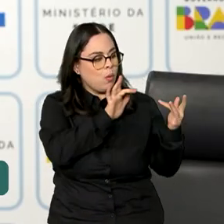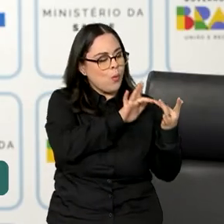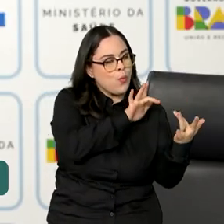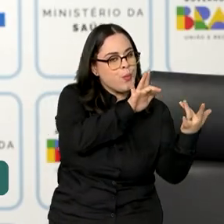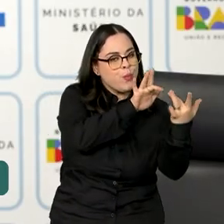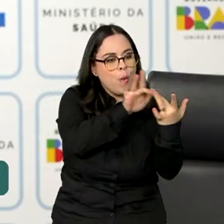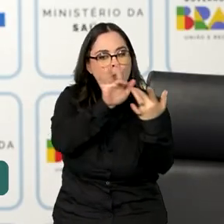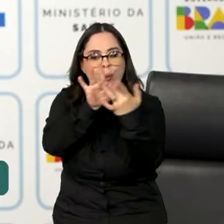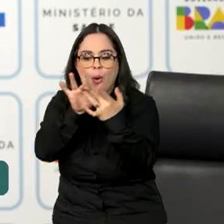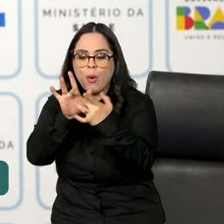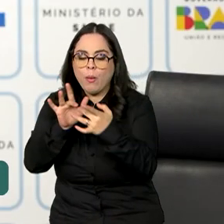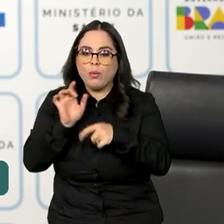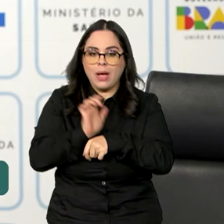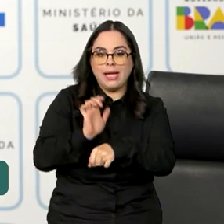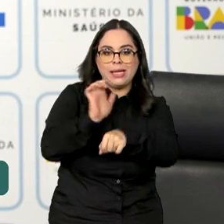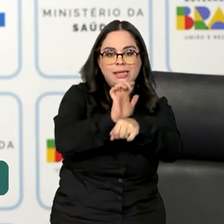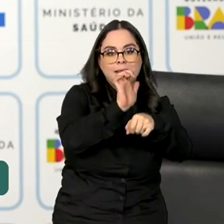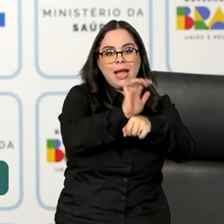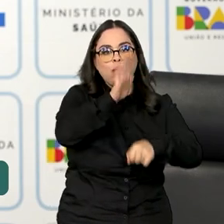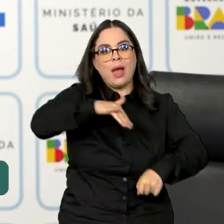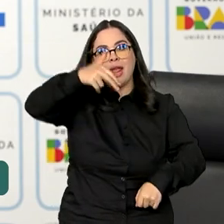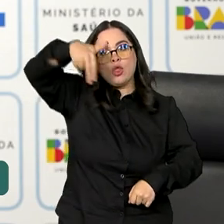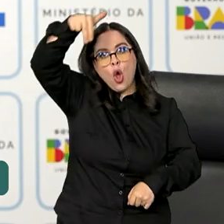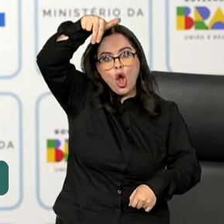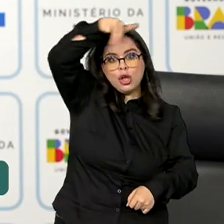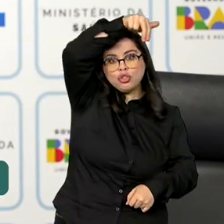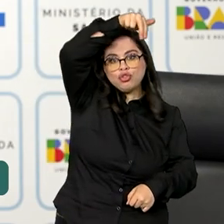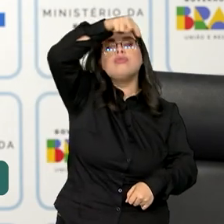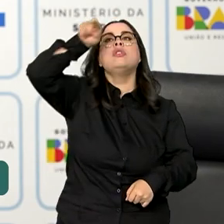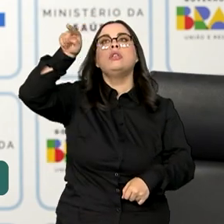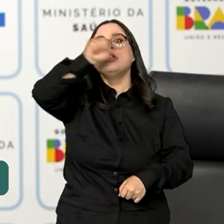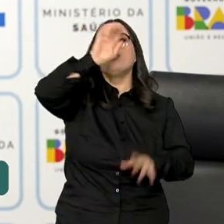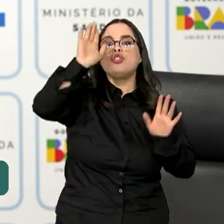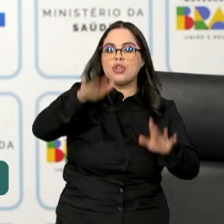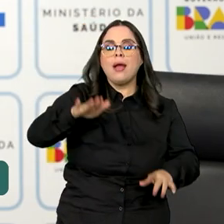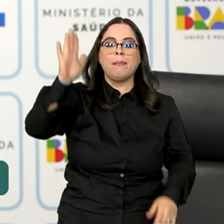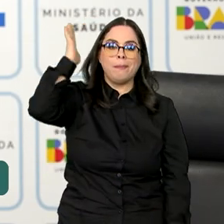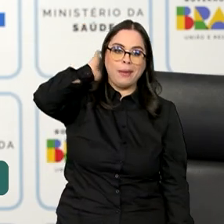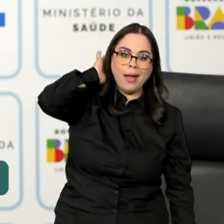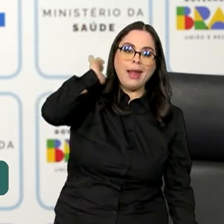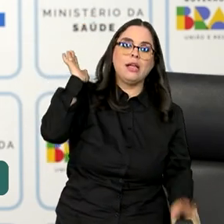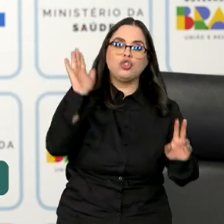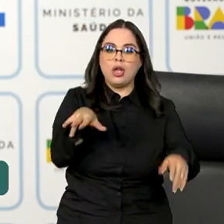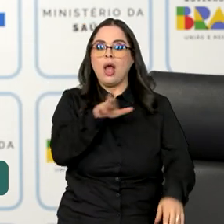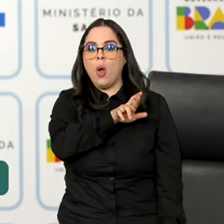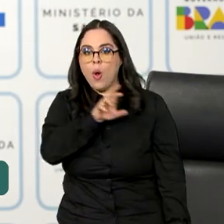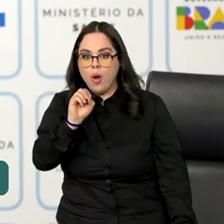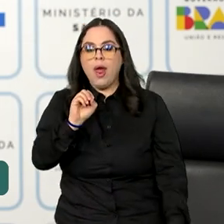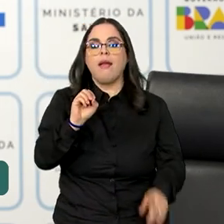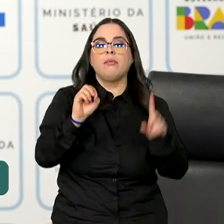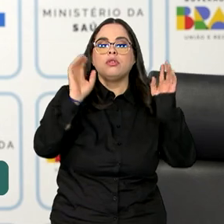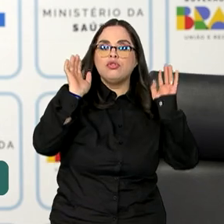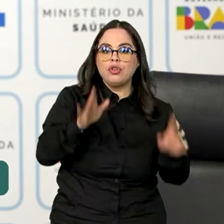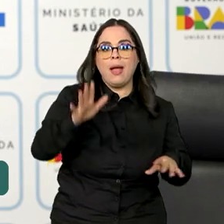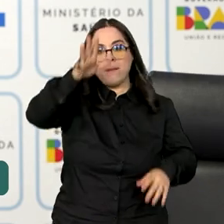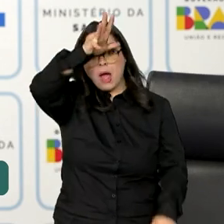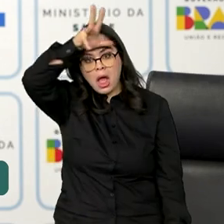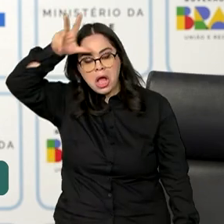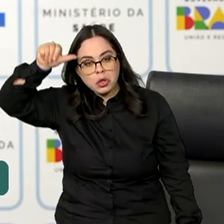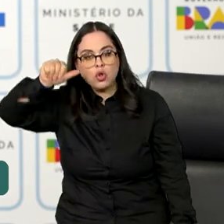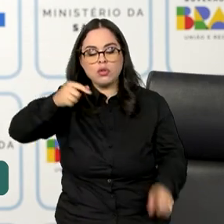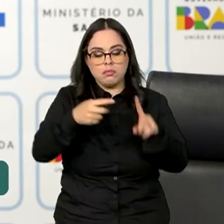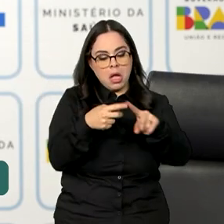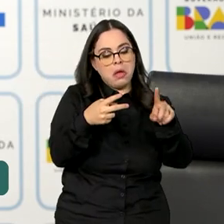todos os estados da região norte. Já fizemos com o Pará, já fizemos com o Roraima, já fizemos com o Mato Grosso,